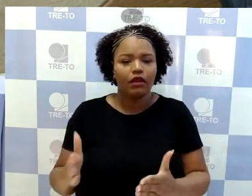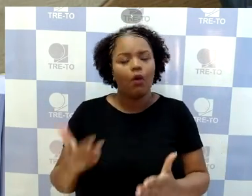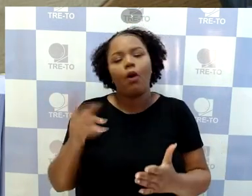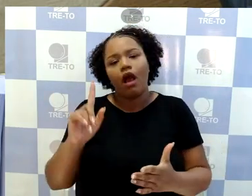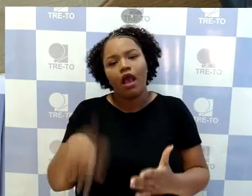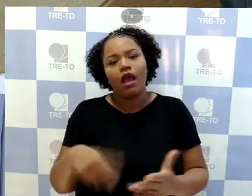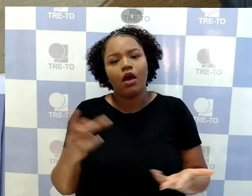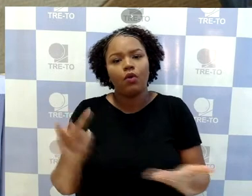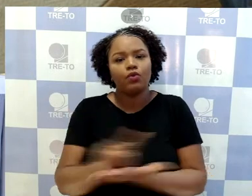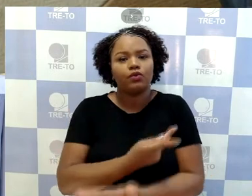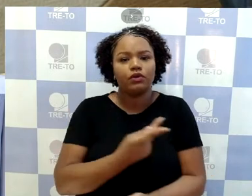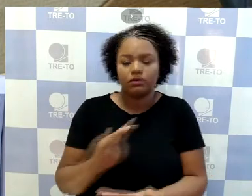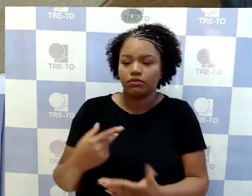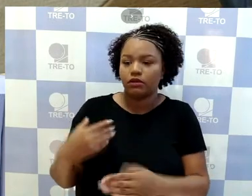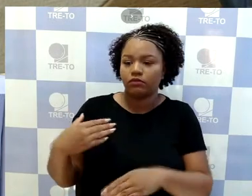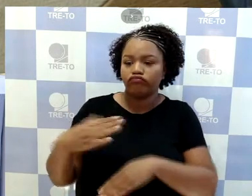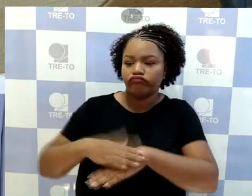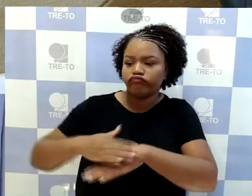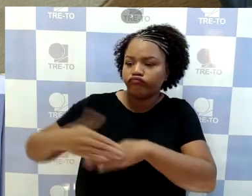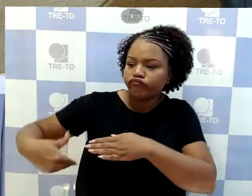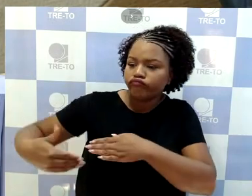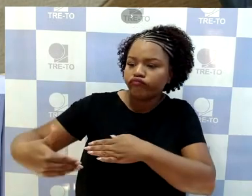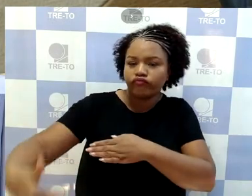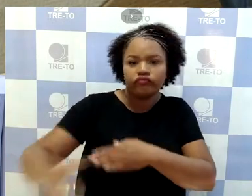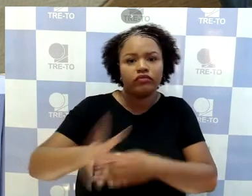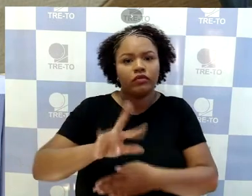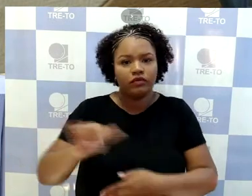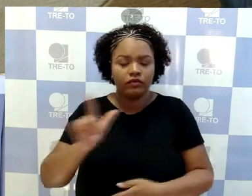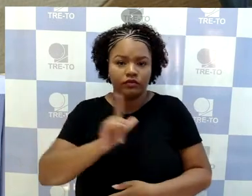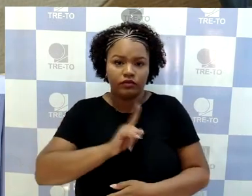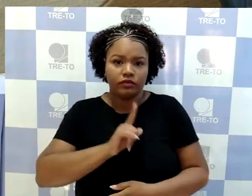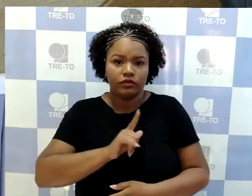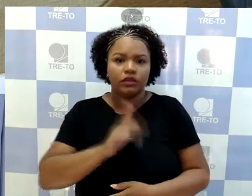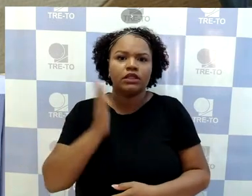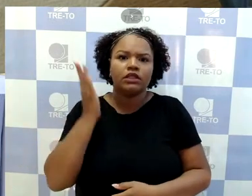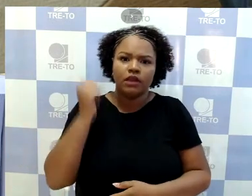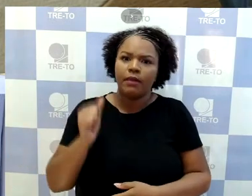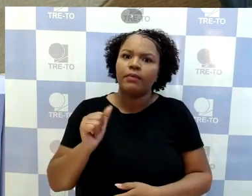virá, claro, que evidentemente que todo o cuidado